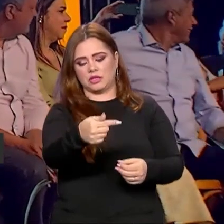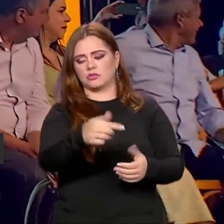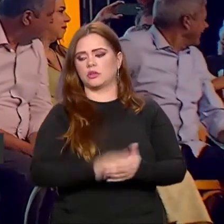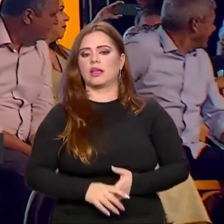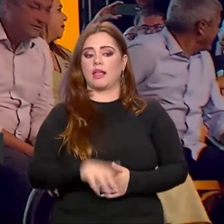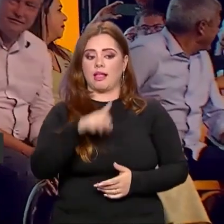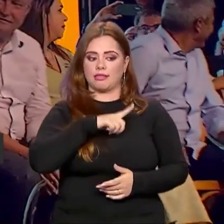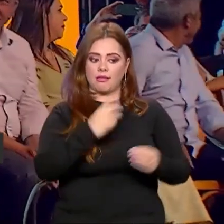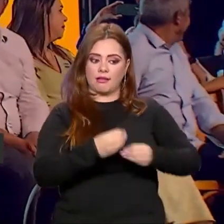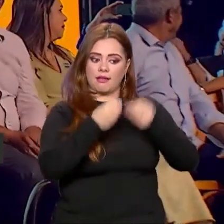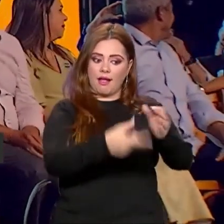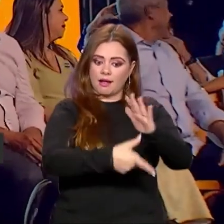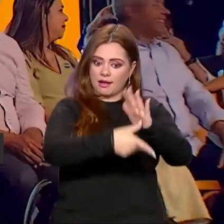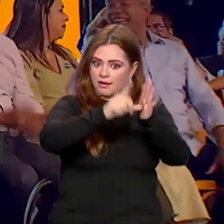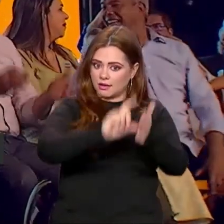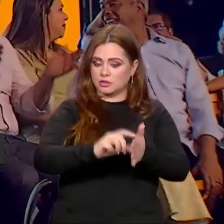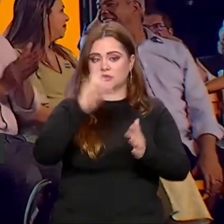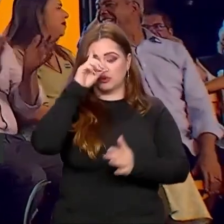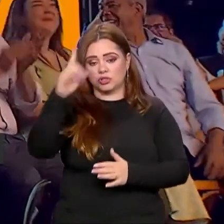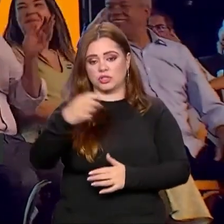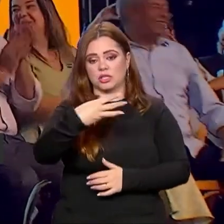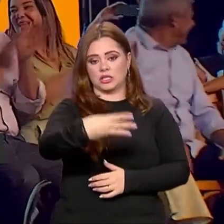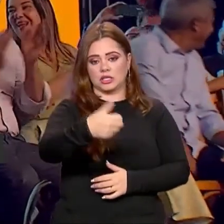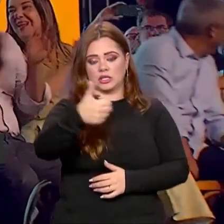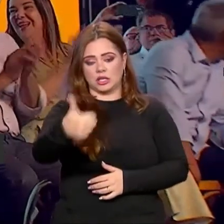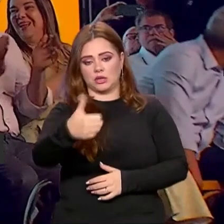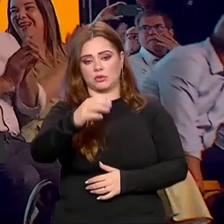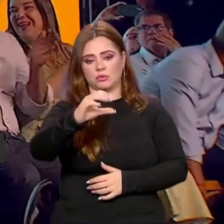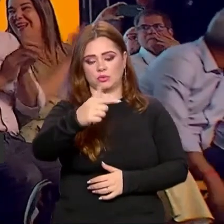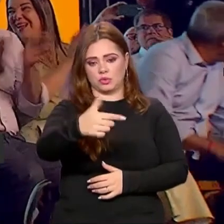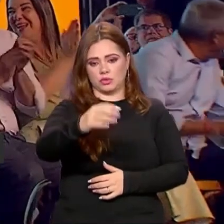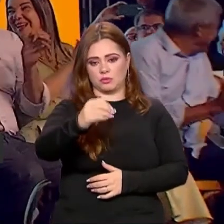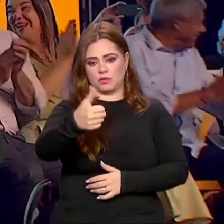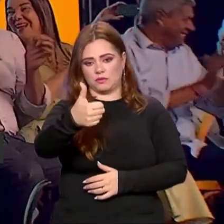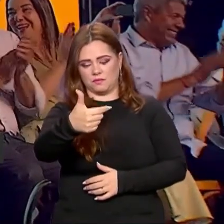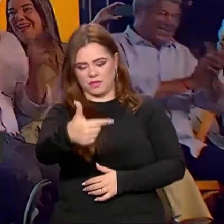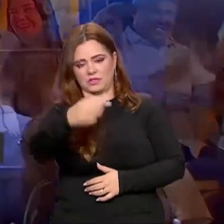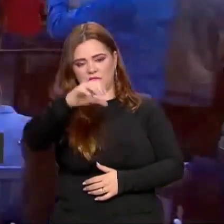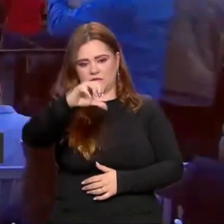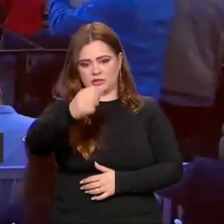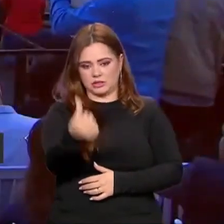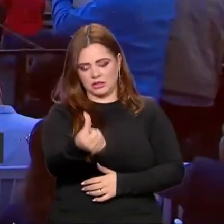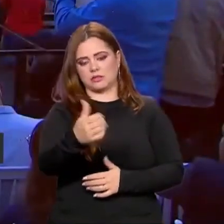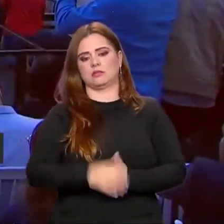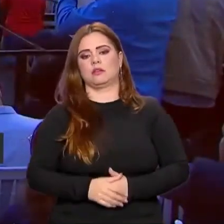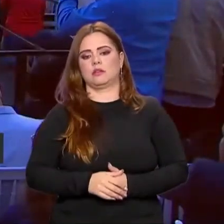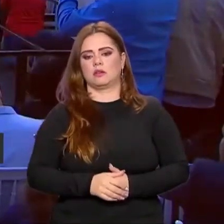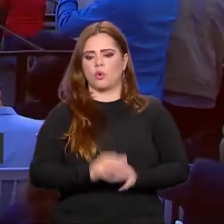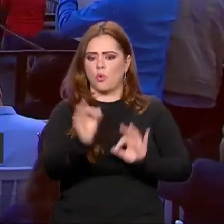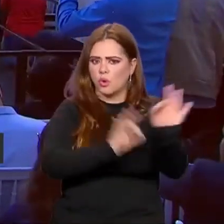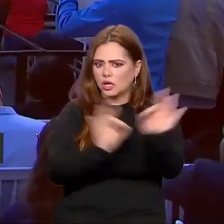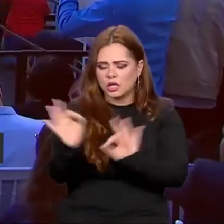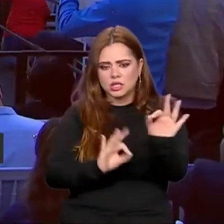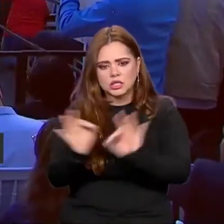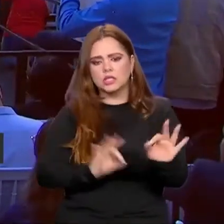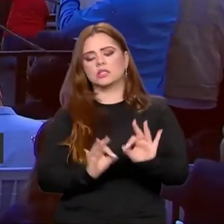do dia 31 de dezembro de 2026. Façam. Façam um pouco